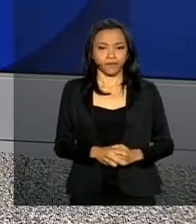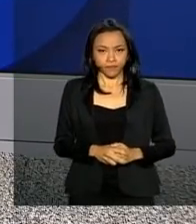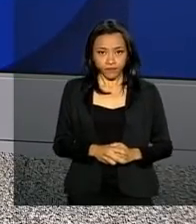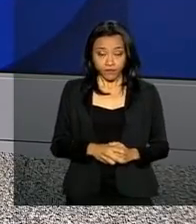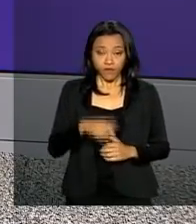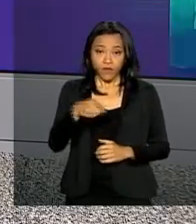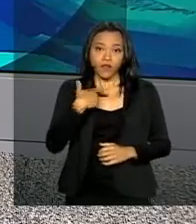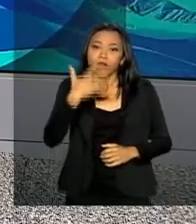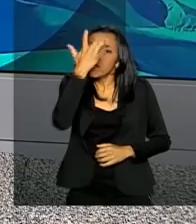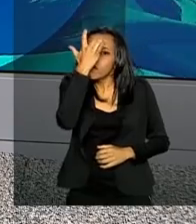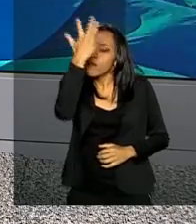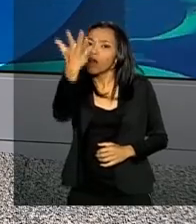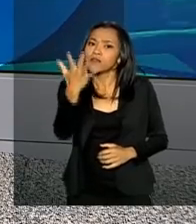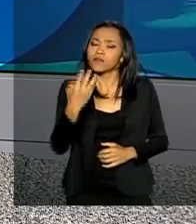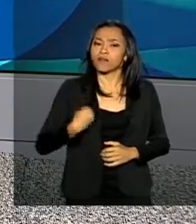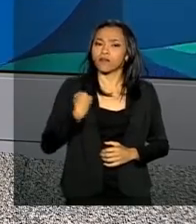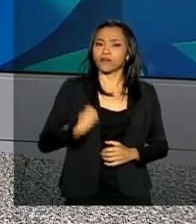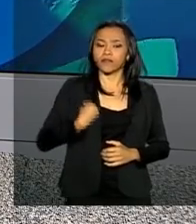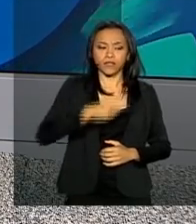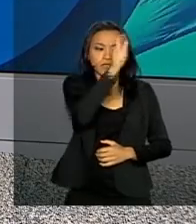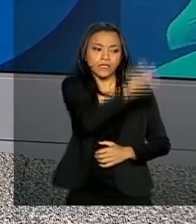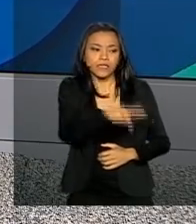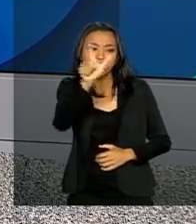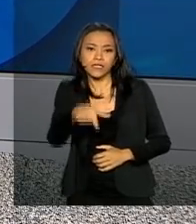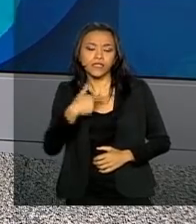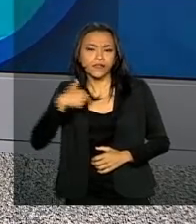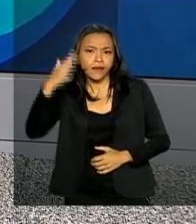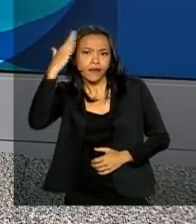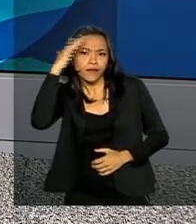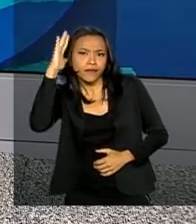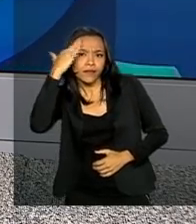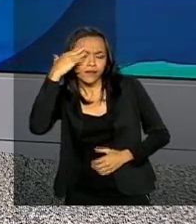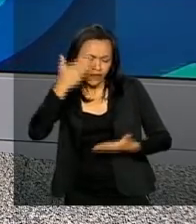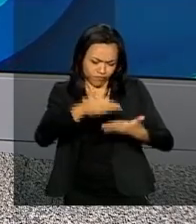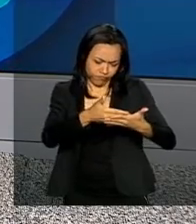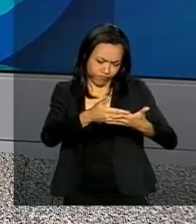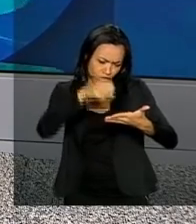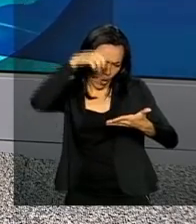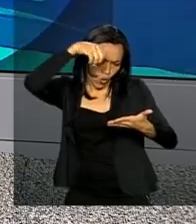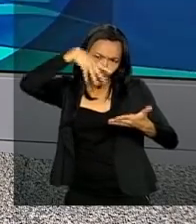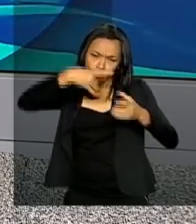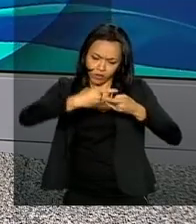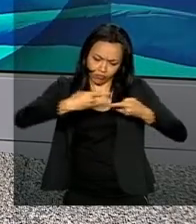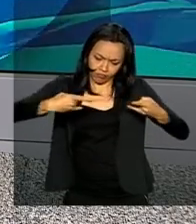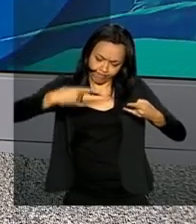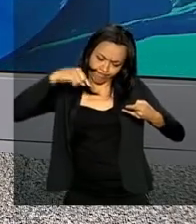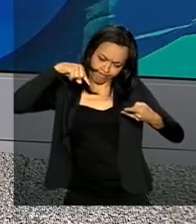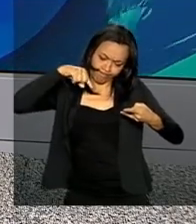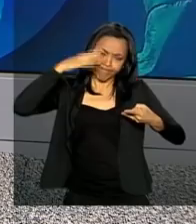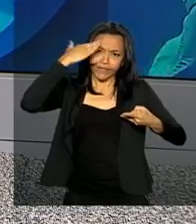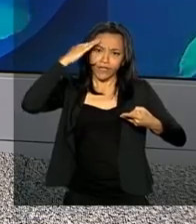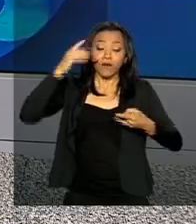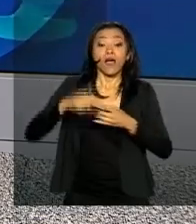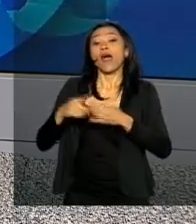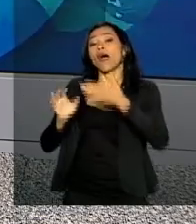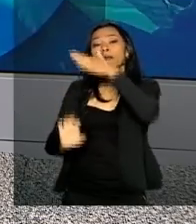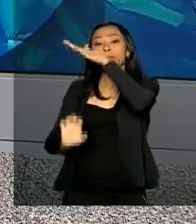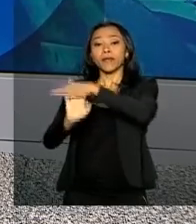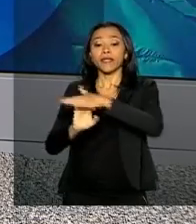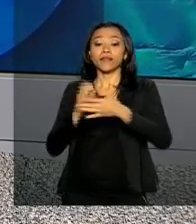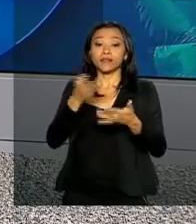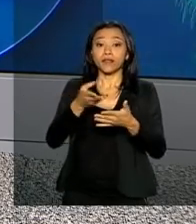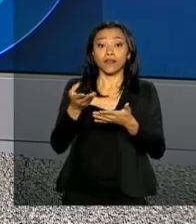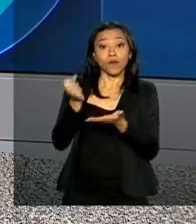Para facilitar a vida do consumidor na hora de entender a conta de luz, a Agência Nacional de Energia Elétrica lançou hoje um